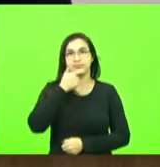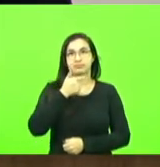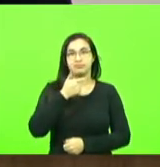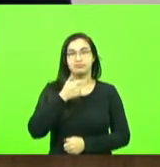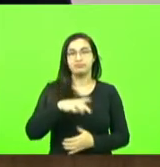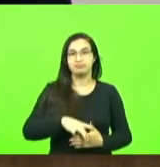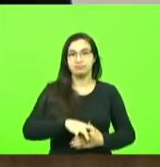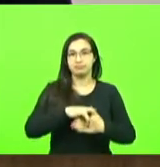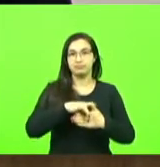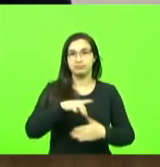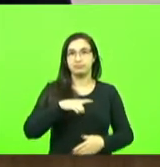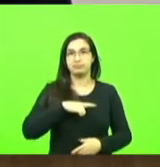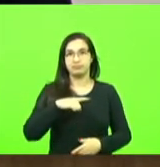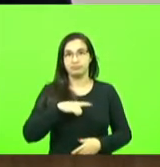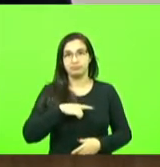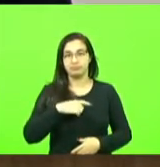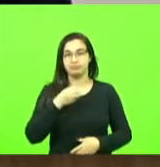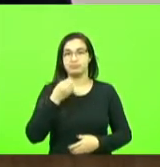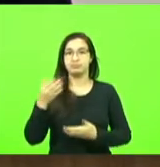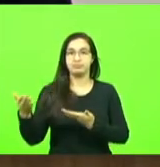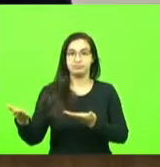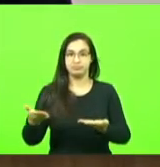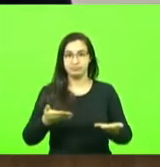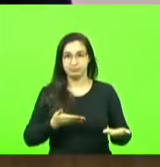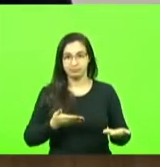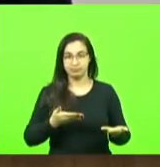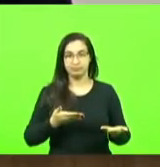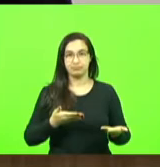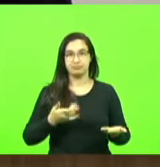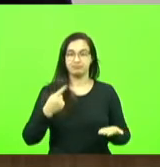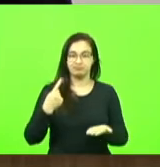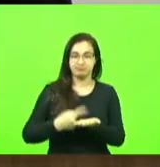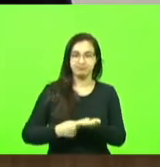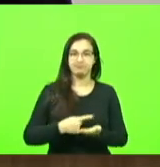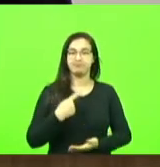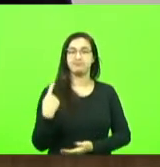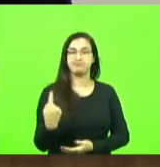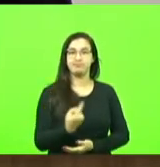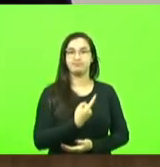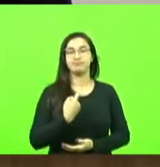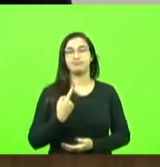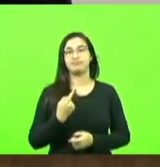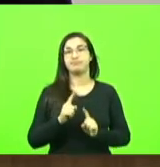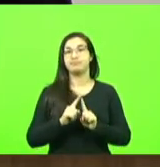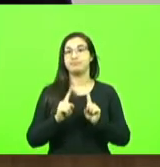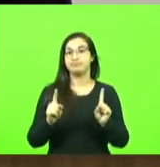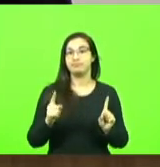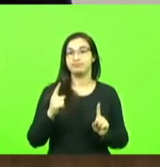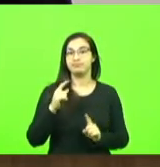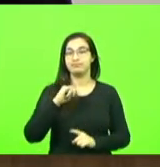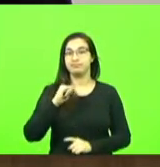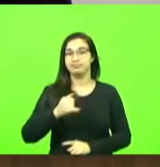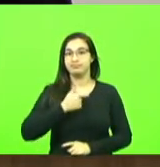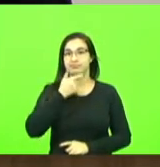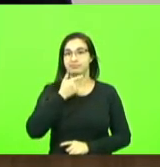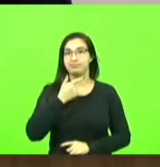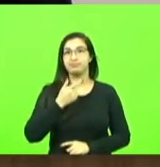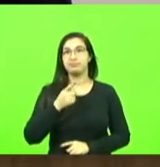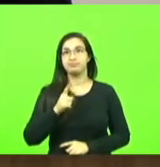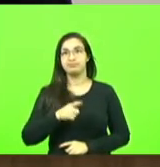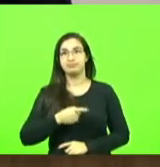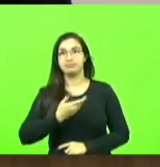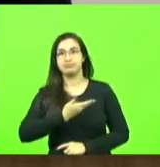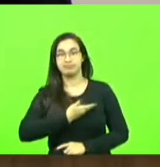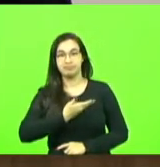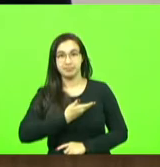estamos sejam bem vindos contem conosco também mas deputado de R é uma um grande amigo uma grande